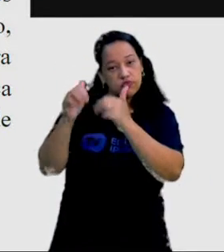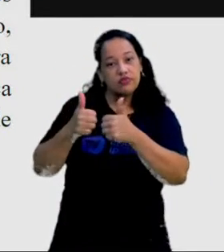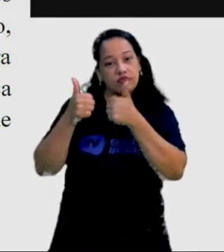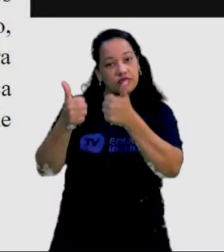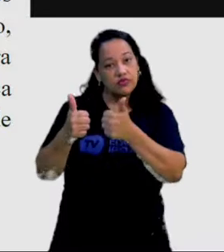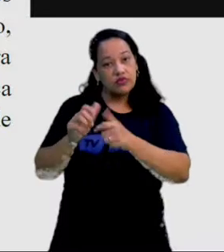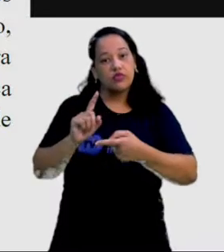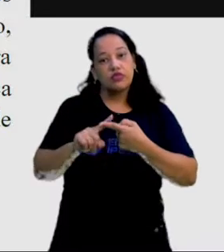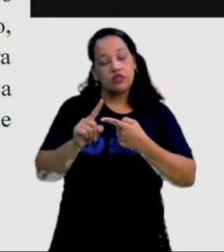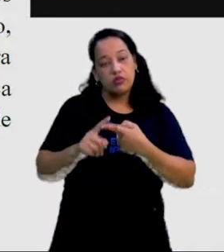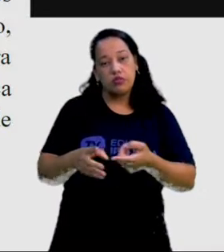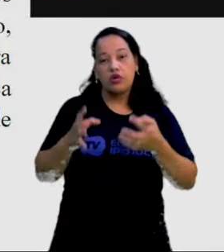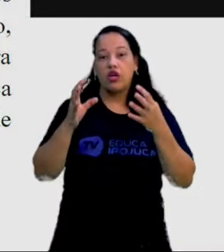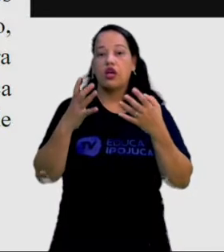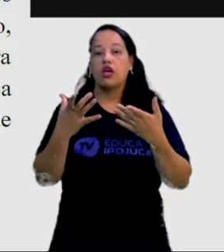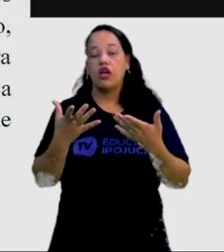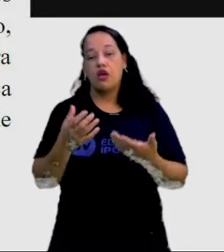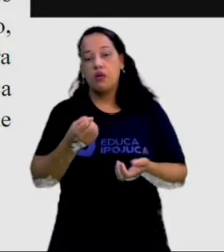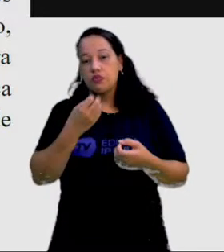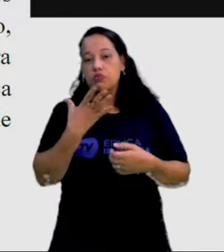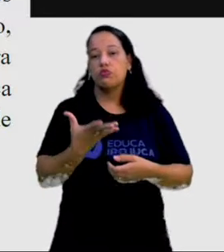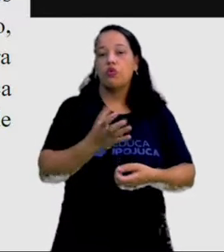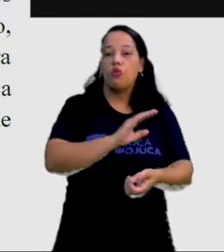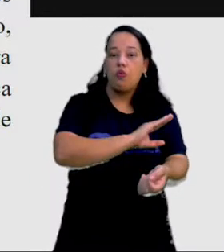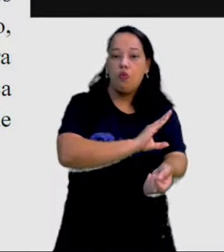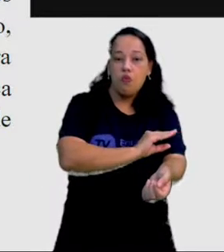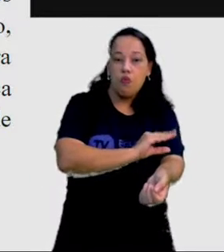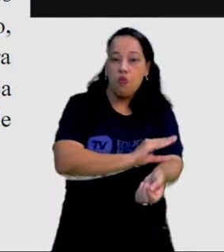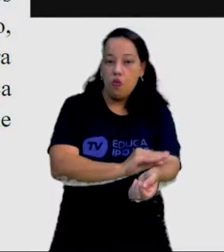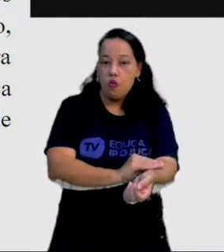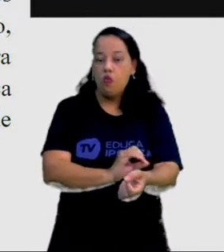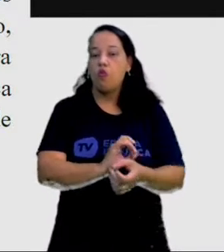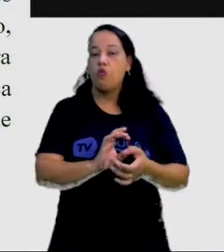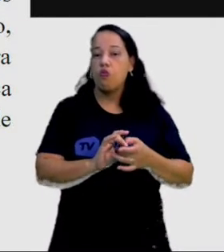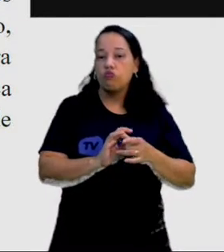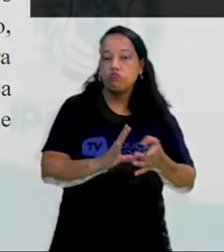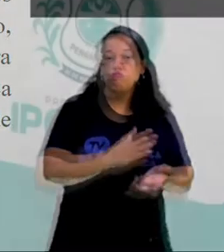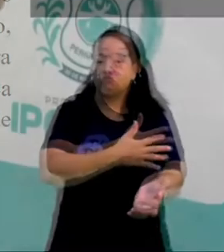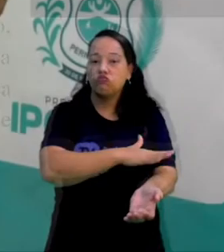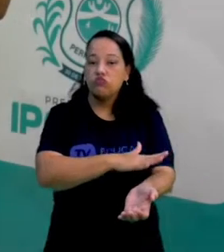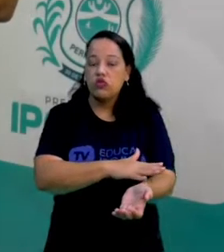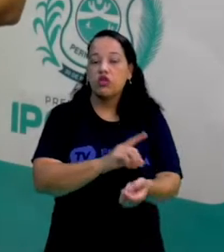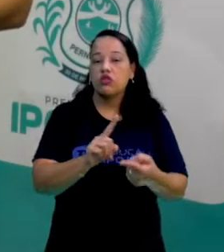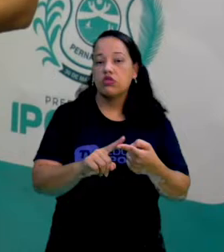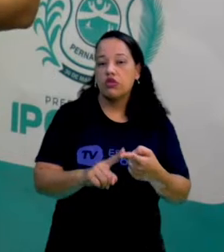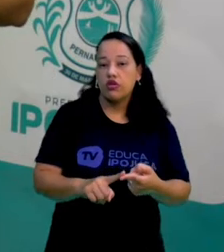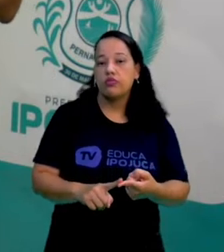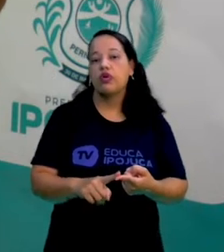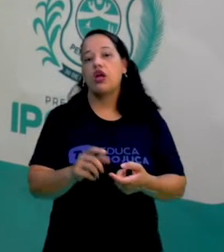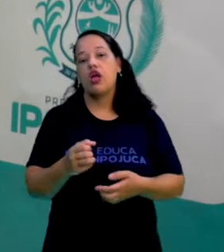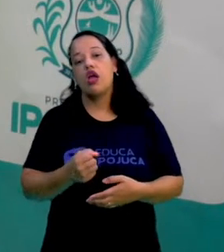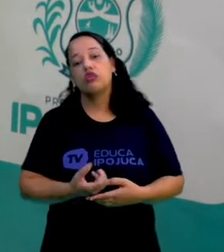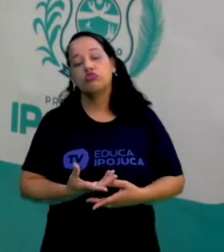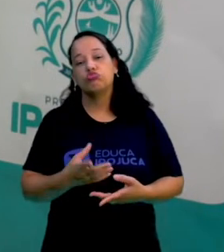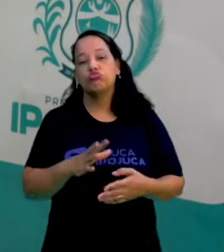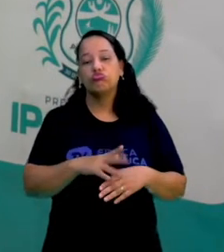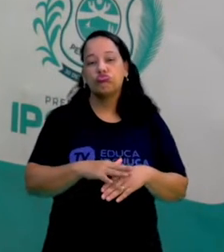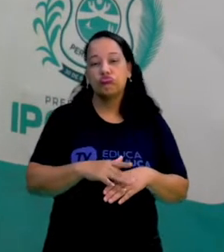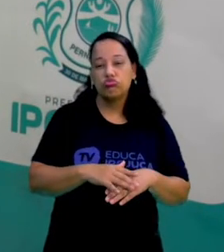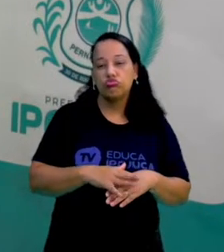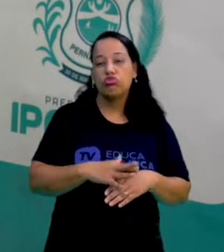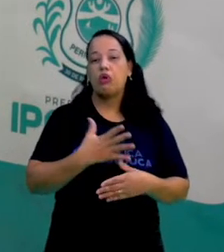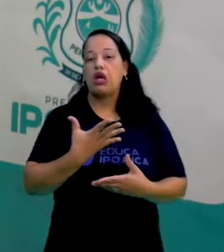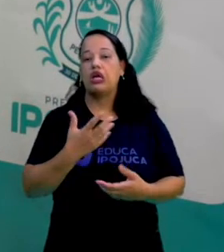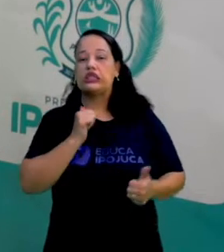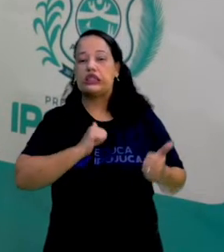Liberta a tensão muscular e também contribui pra amenizar doenças como, por exemplo, a ansiedade. Então a prática do exercício